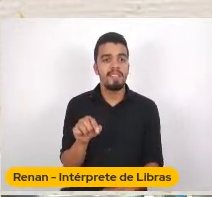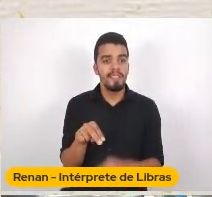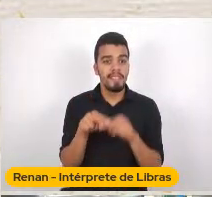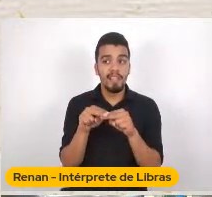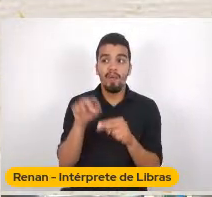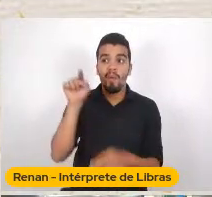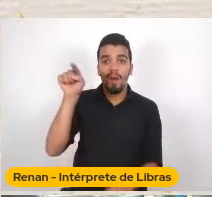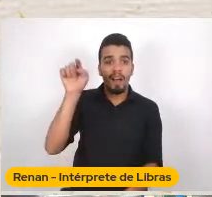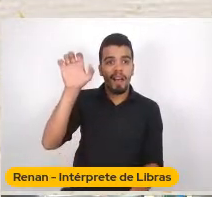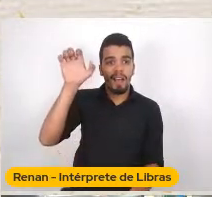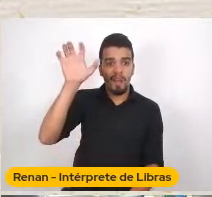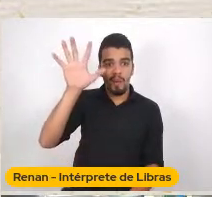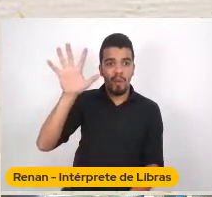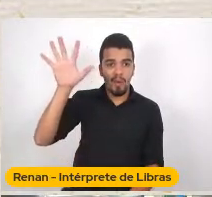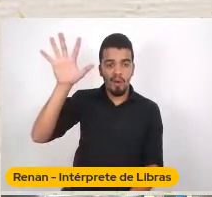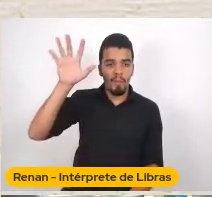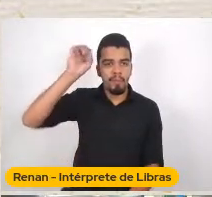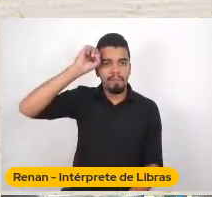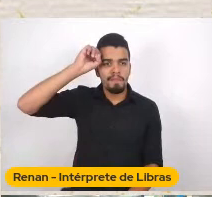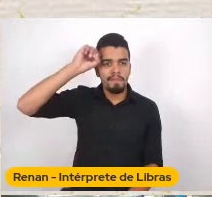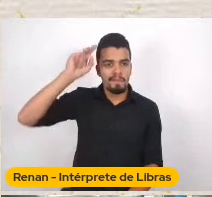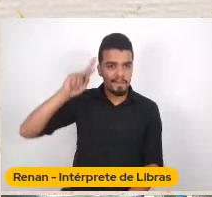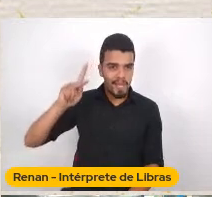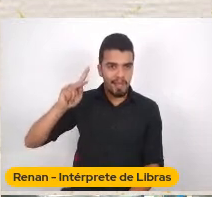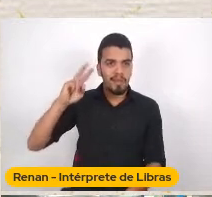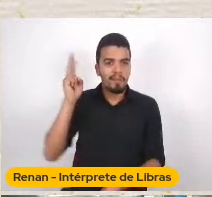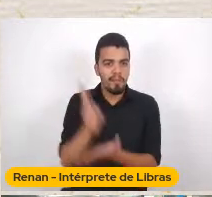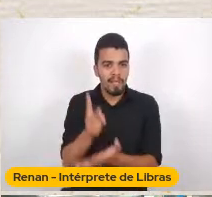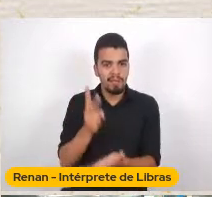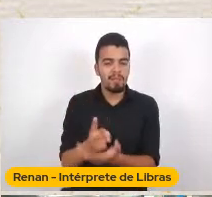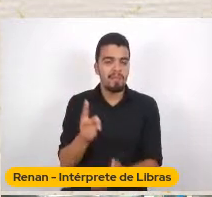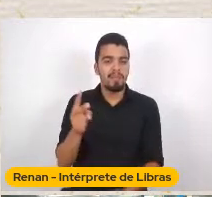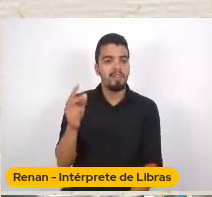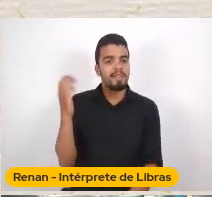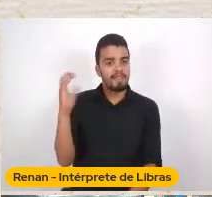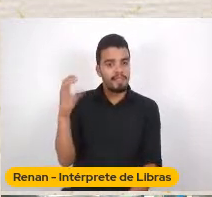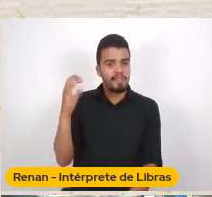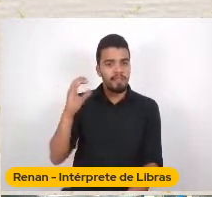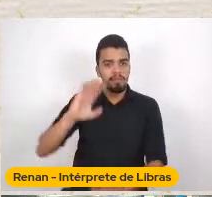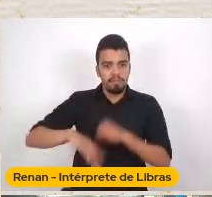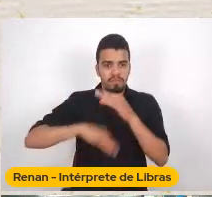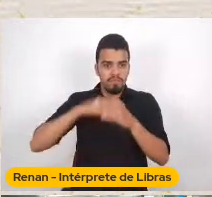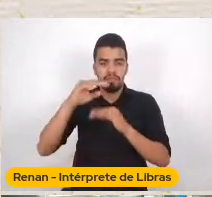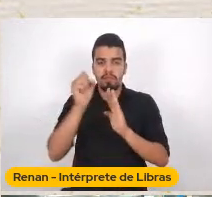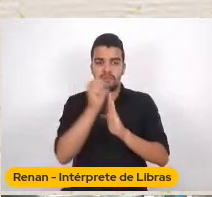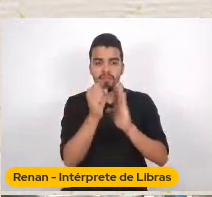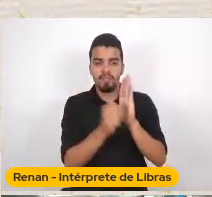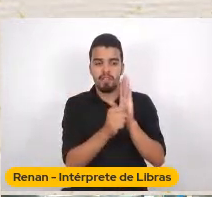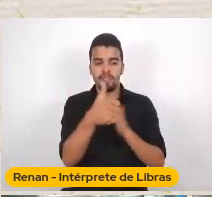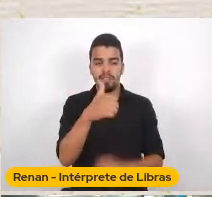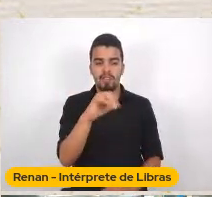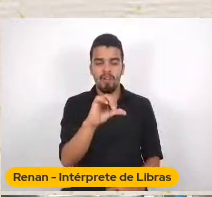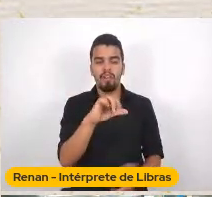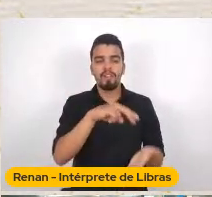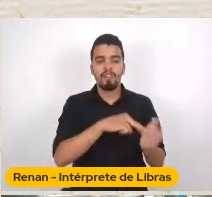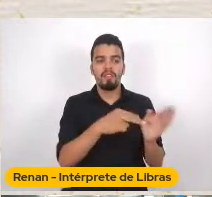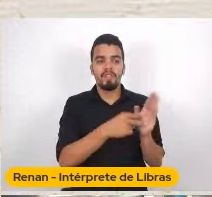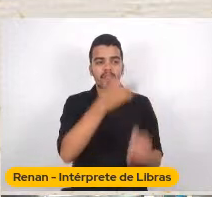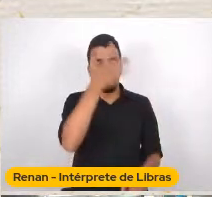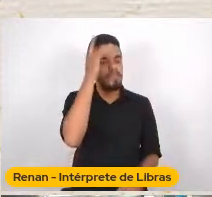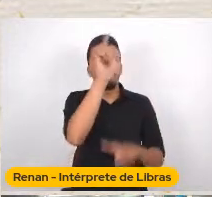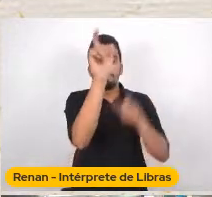Embora o seu cientificismo acelerado No século XIX Era a ignorância do outro O Said tem essas